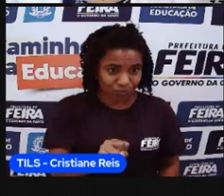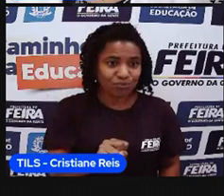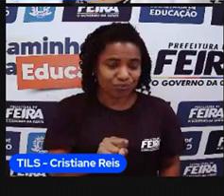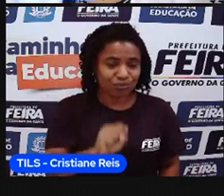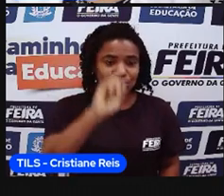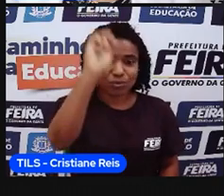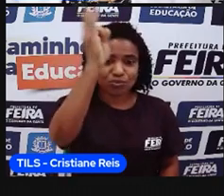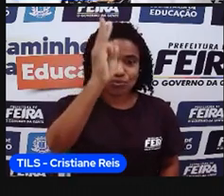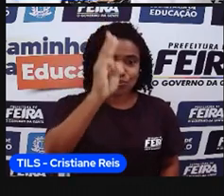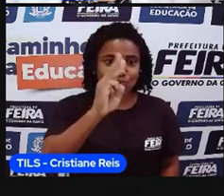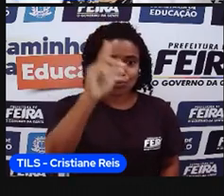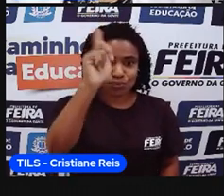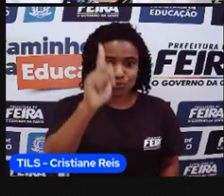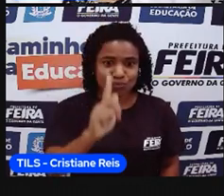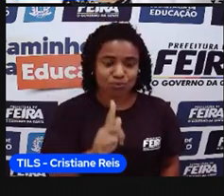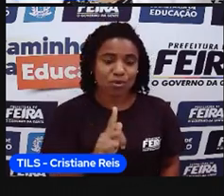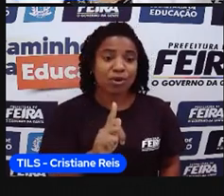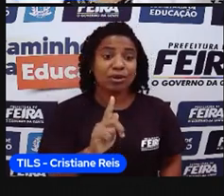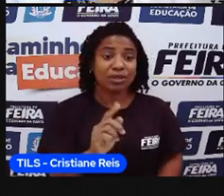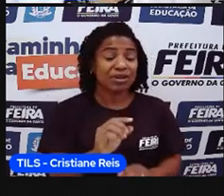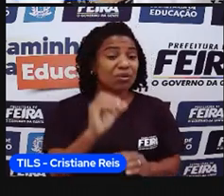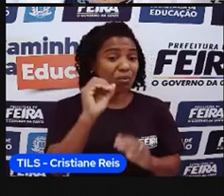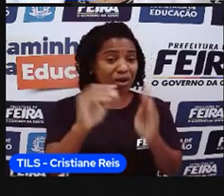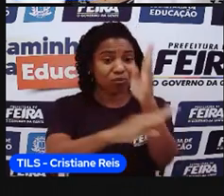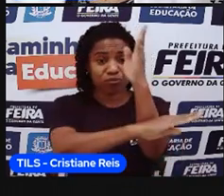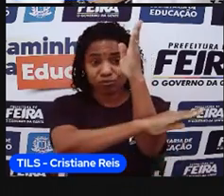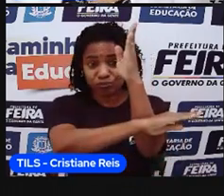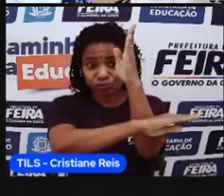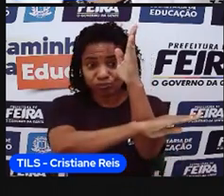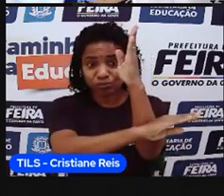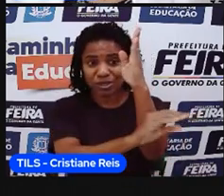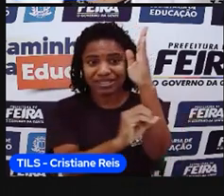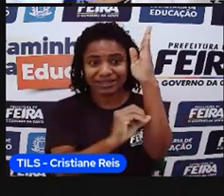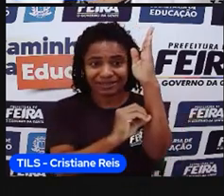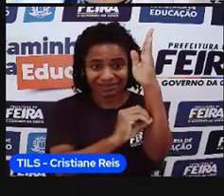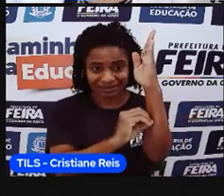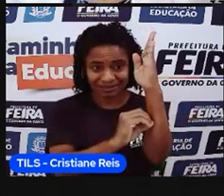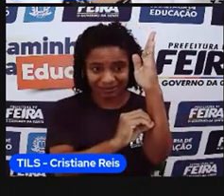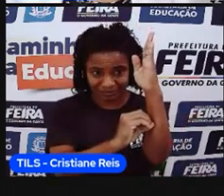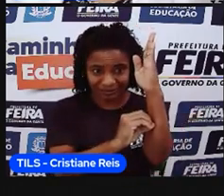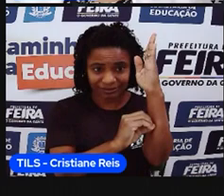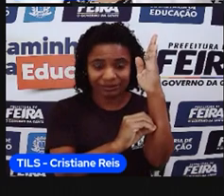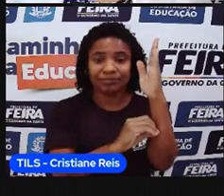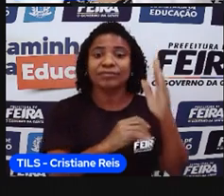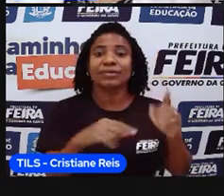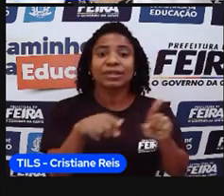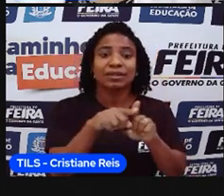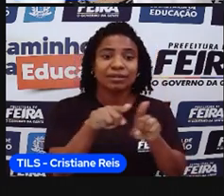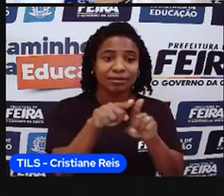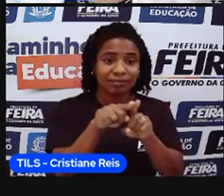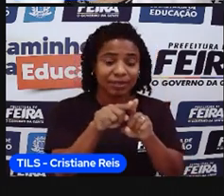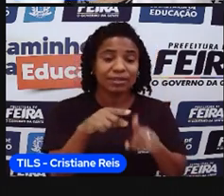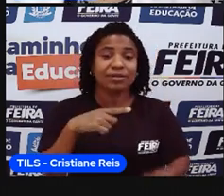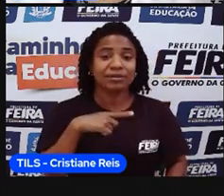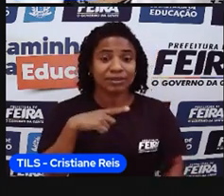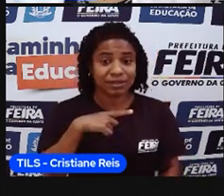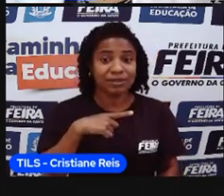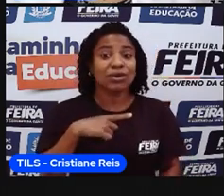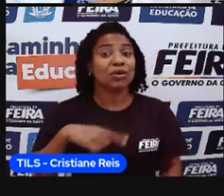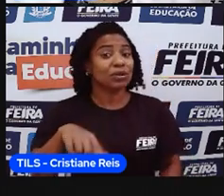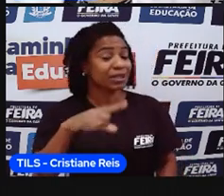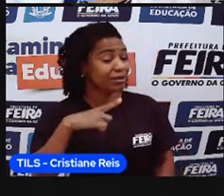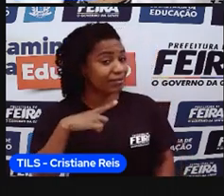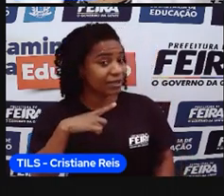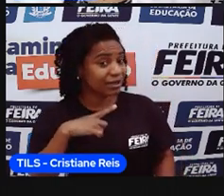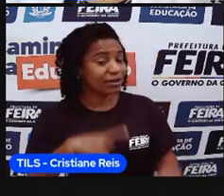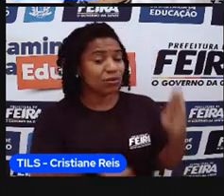zero ou a longitude de zero grau. E nós temos aqui, né, o paralelo zero, que é o